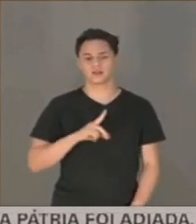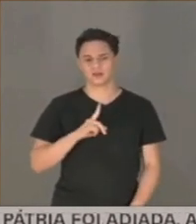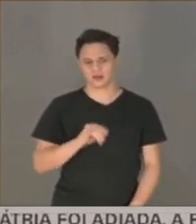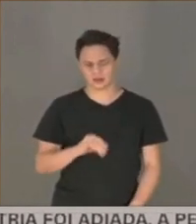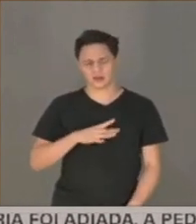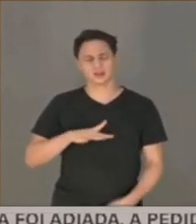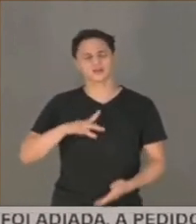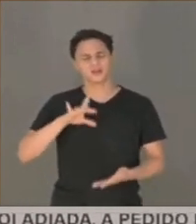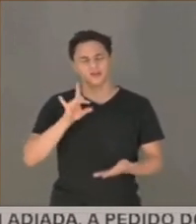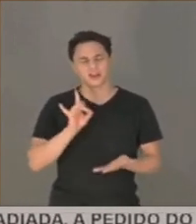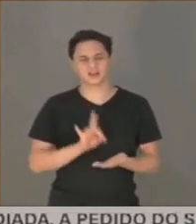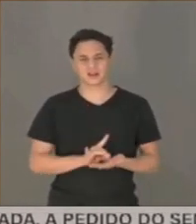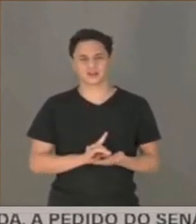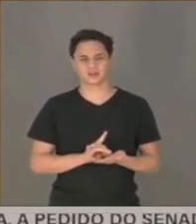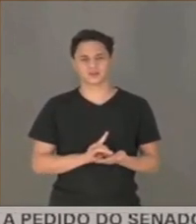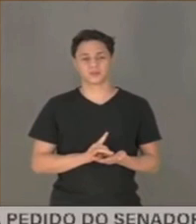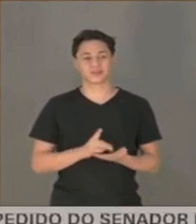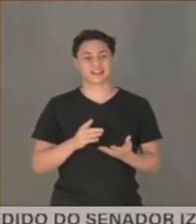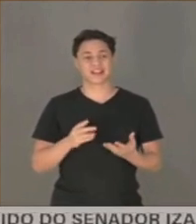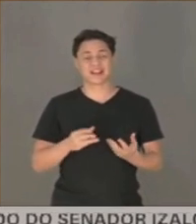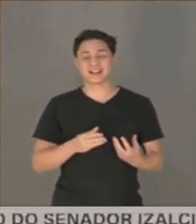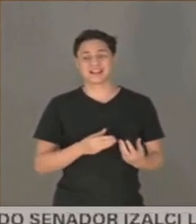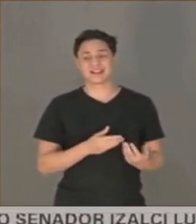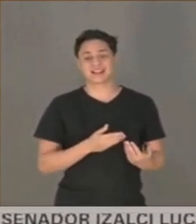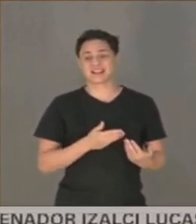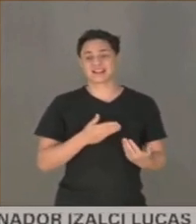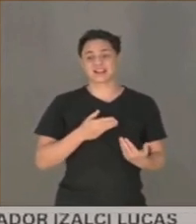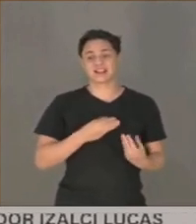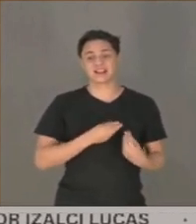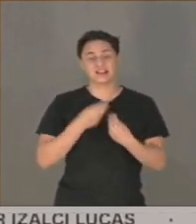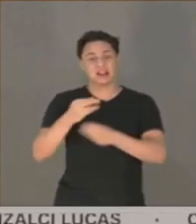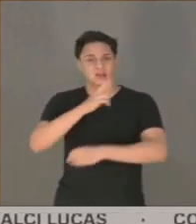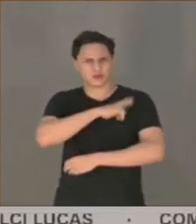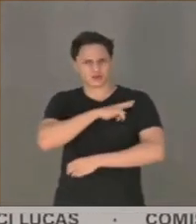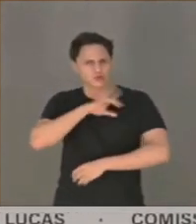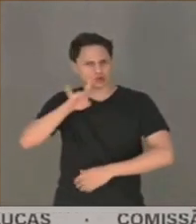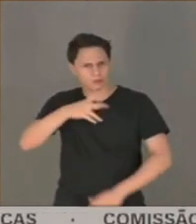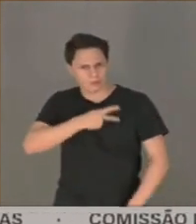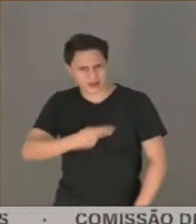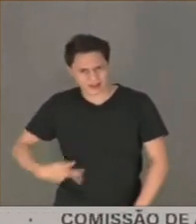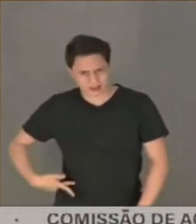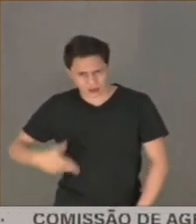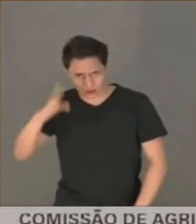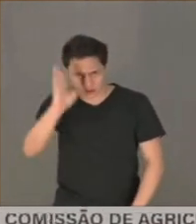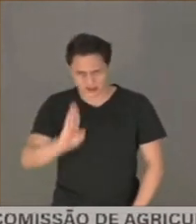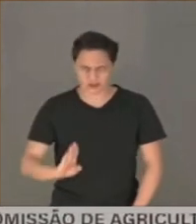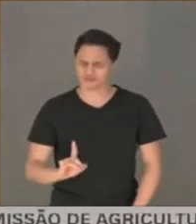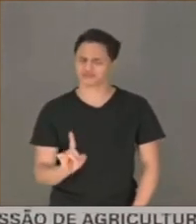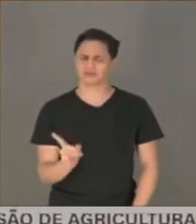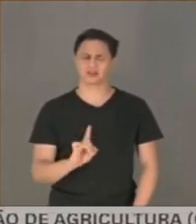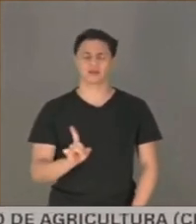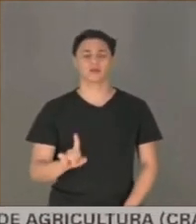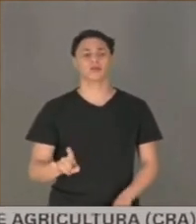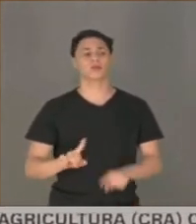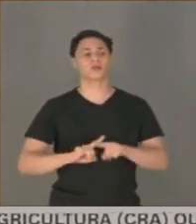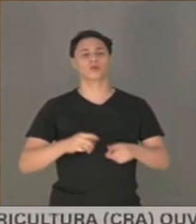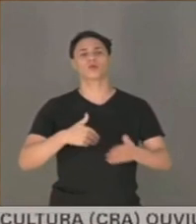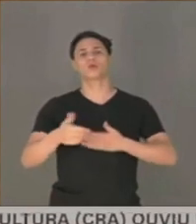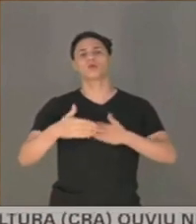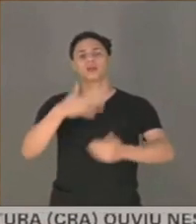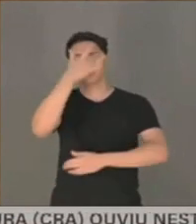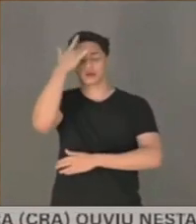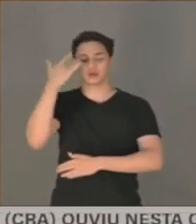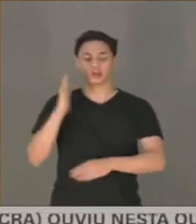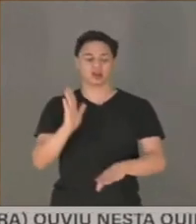efetivamente, atribua responsabilidade, não só do Presidente da República, mas quem de qualquer forma tenha concorrido para a